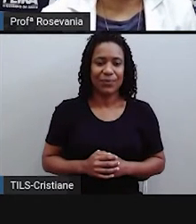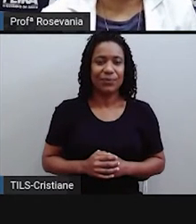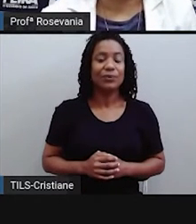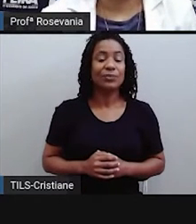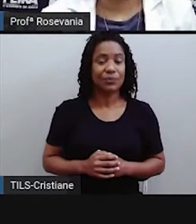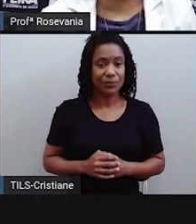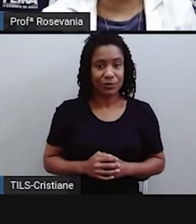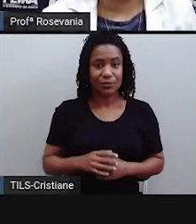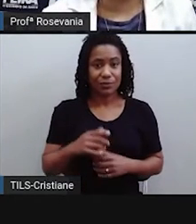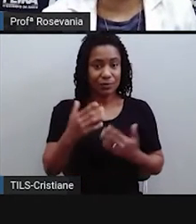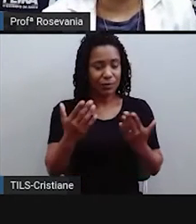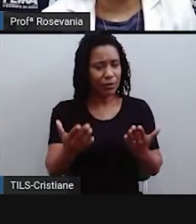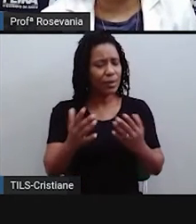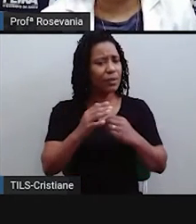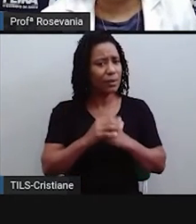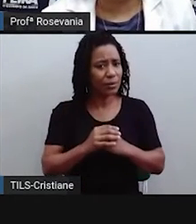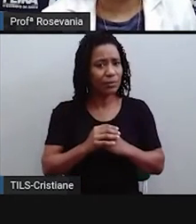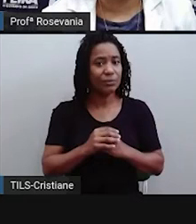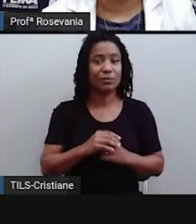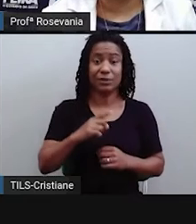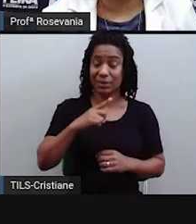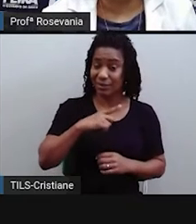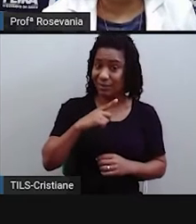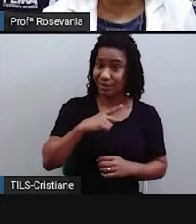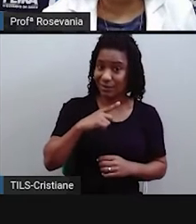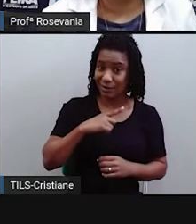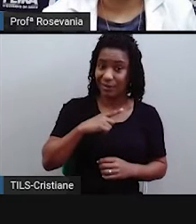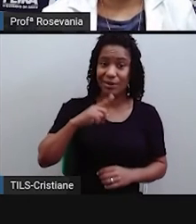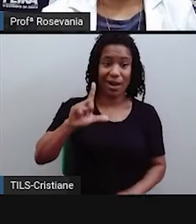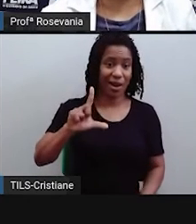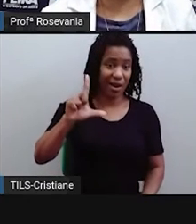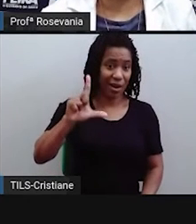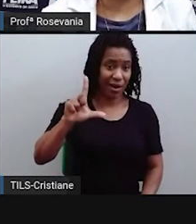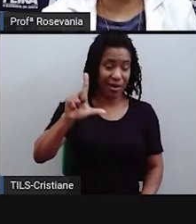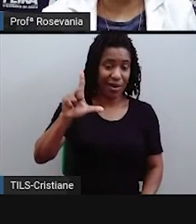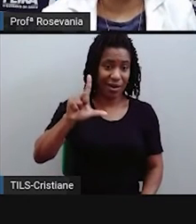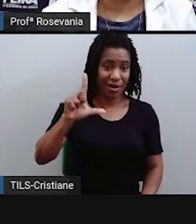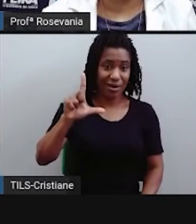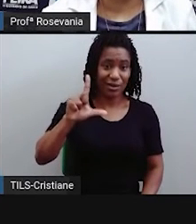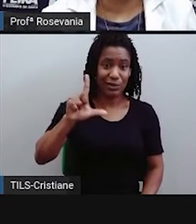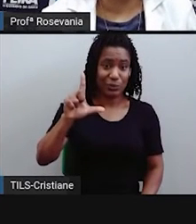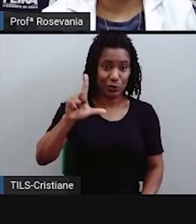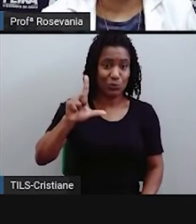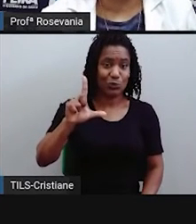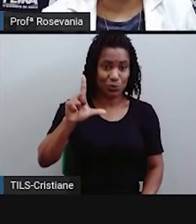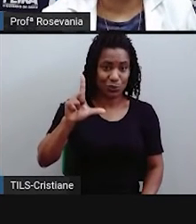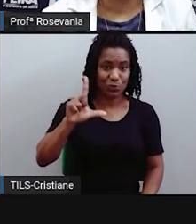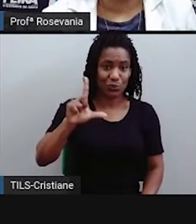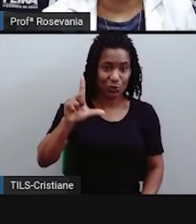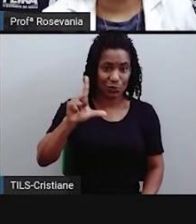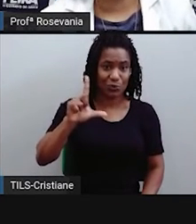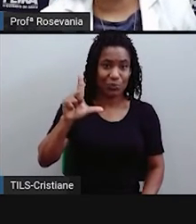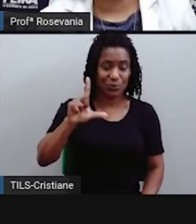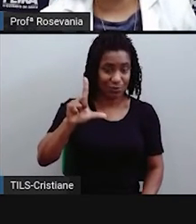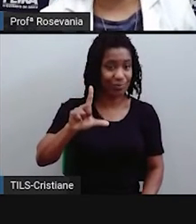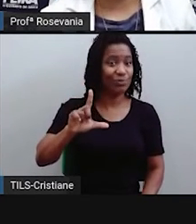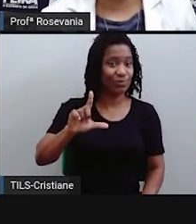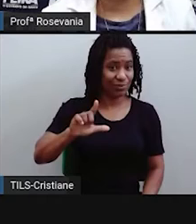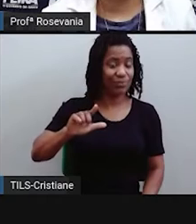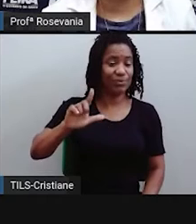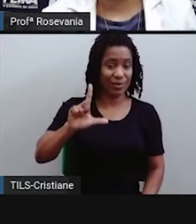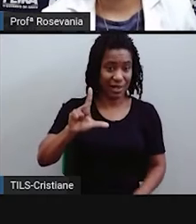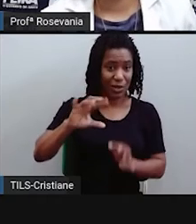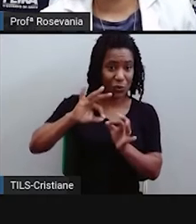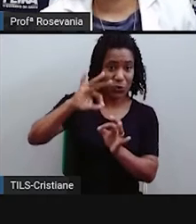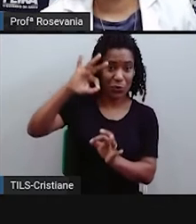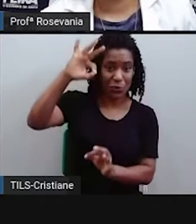Então, latitude são linhas numeradas em graus para o norte ou para o sul, partindo do Equador, de